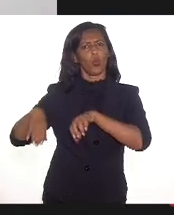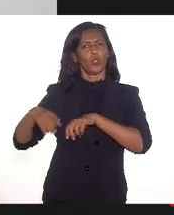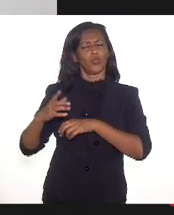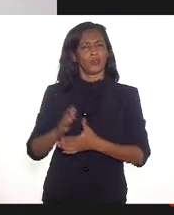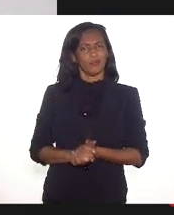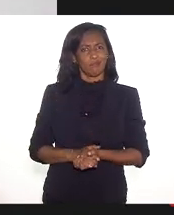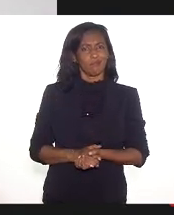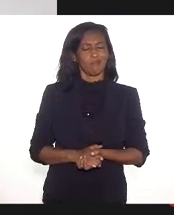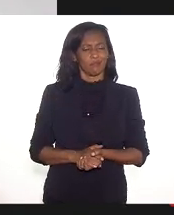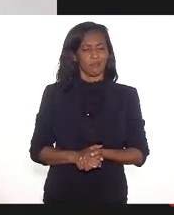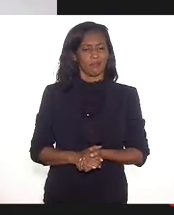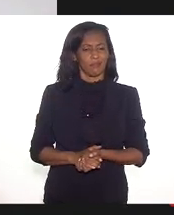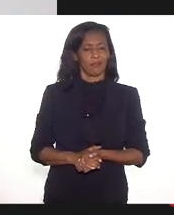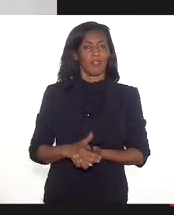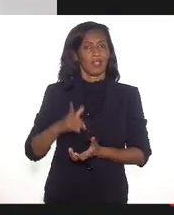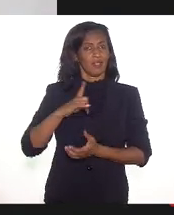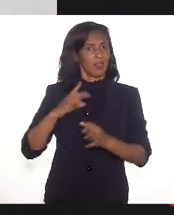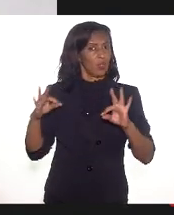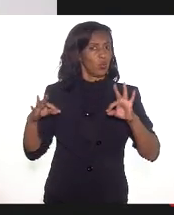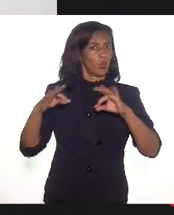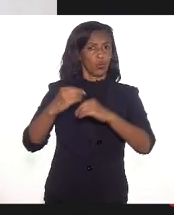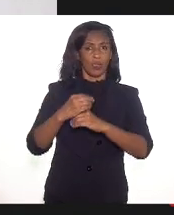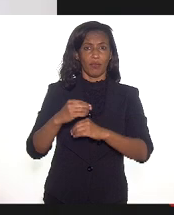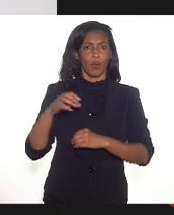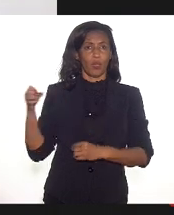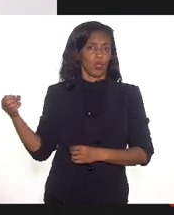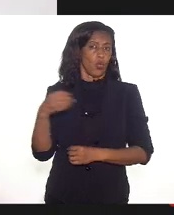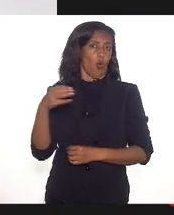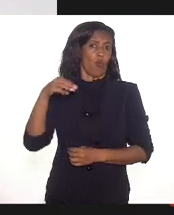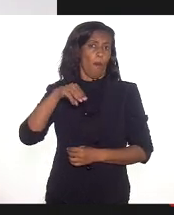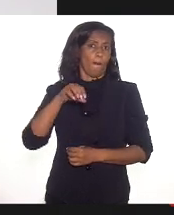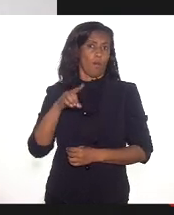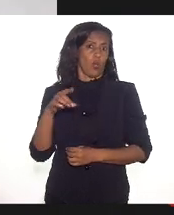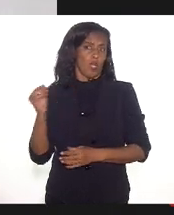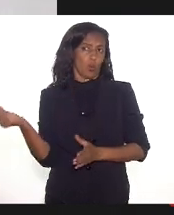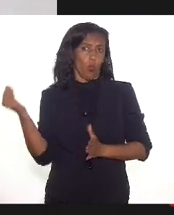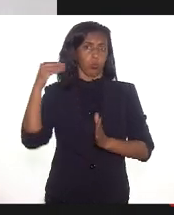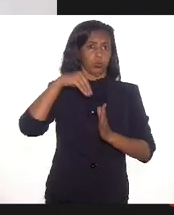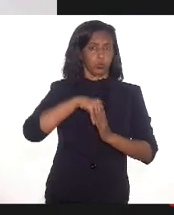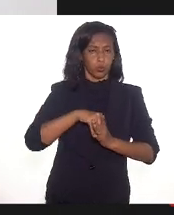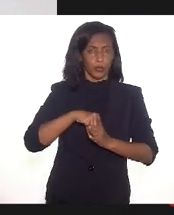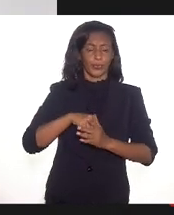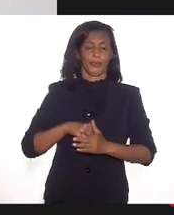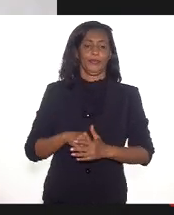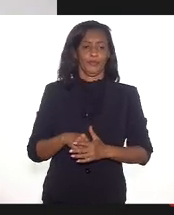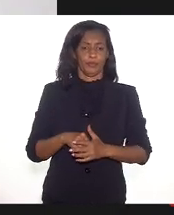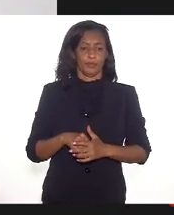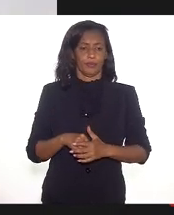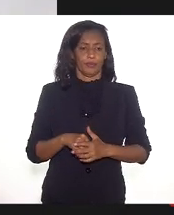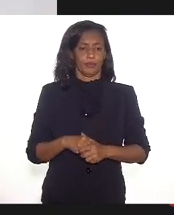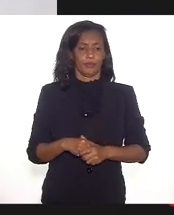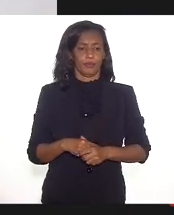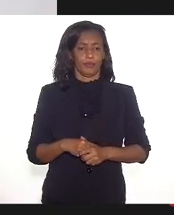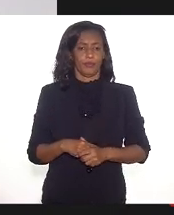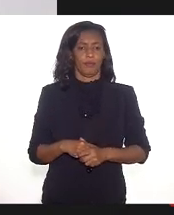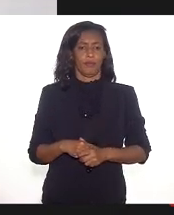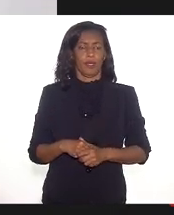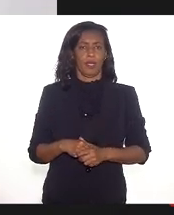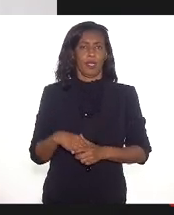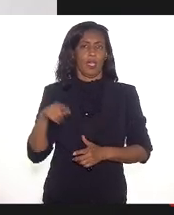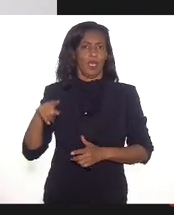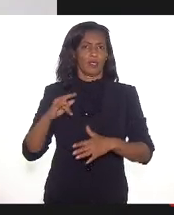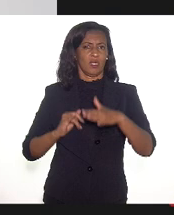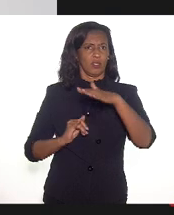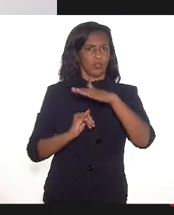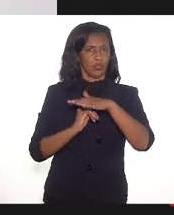que tenha tudo a ver com esse novo modelo que está tentando implantar na medida em que, por exemplo, essas instituições se tornem